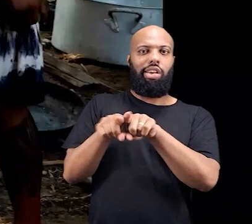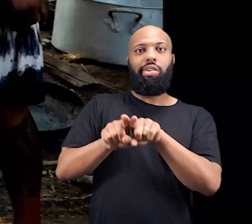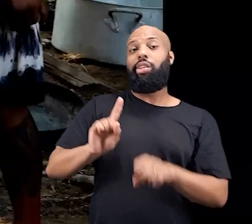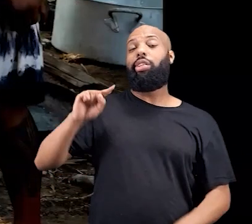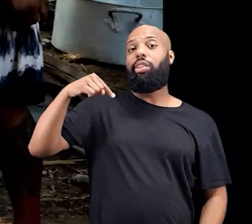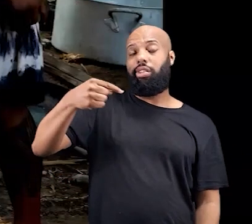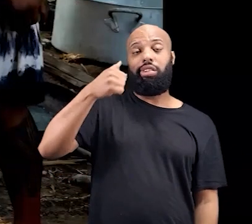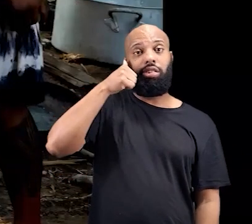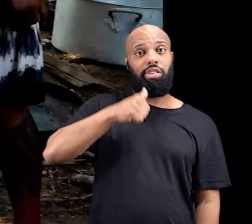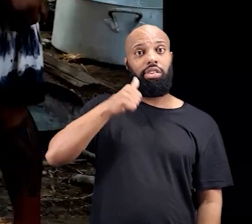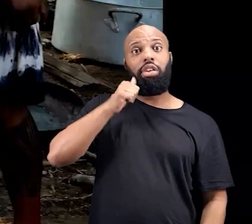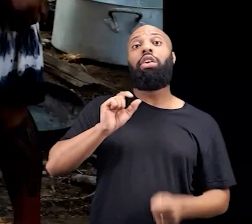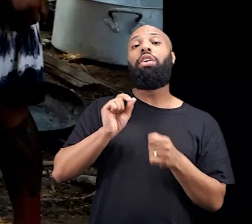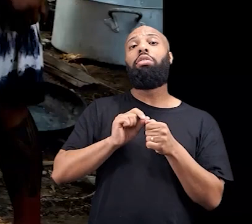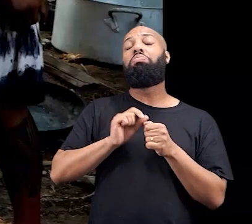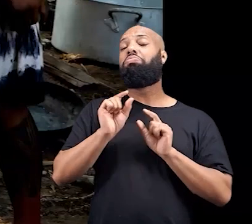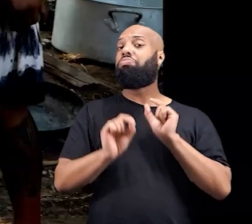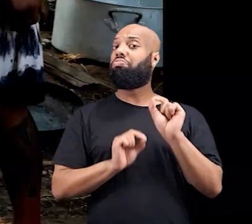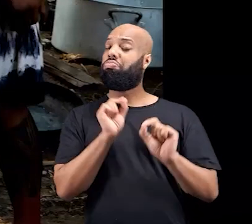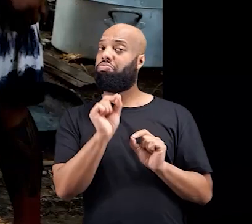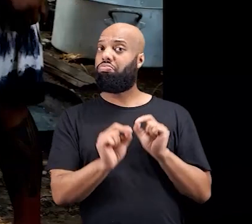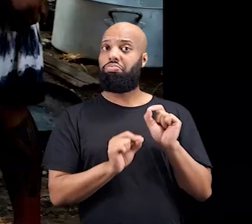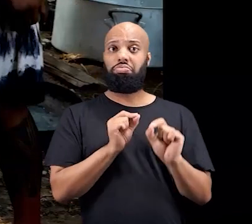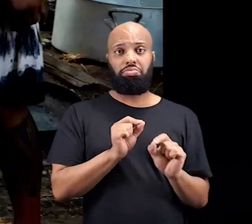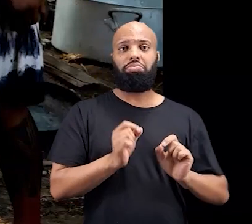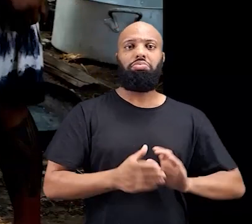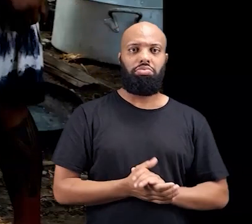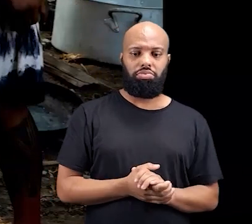Então, aqui depois, né? As mulheres fazem